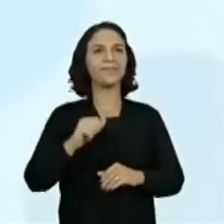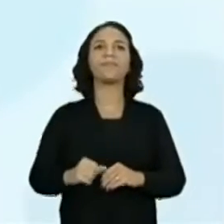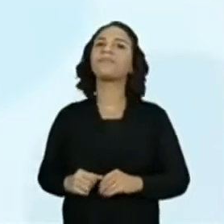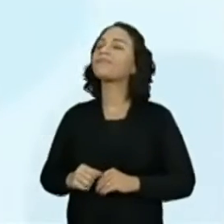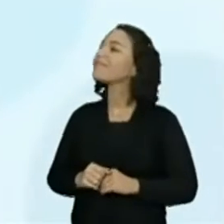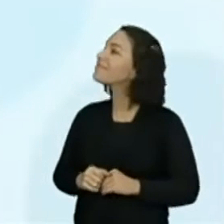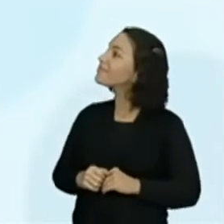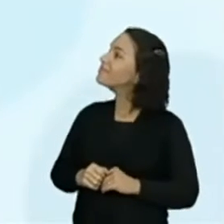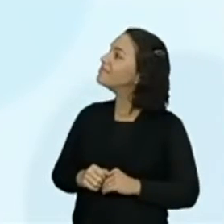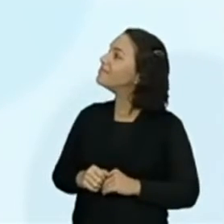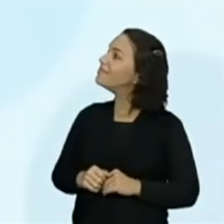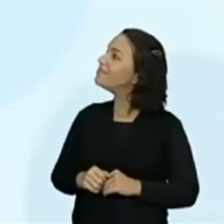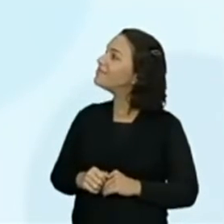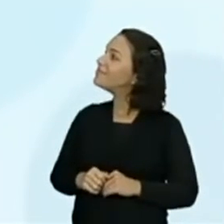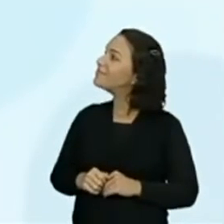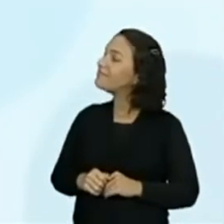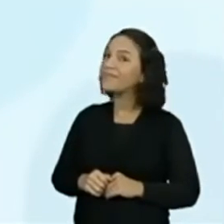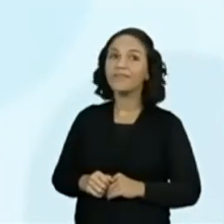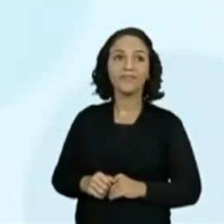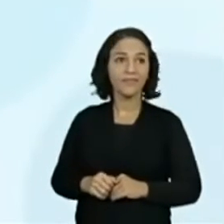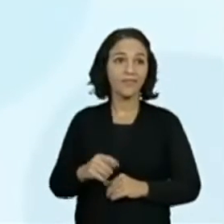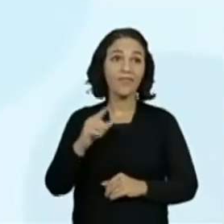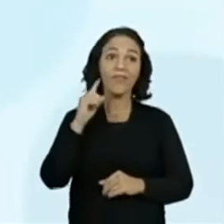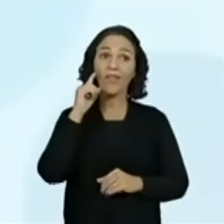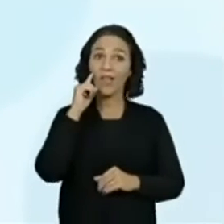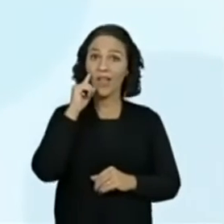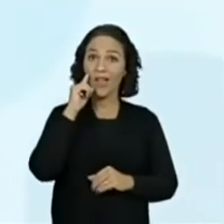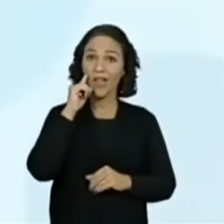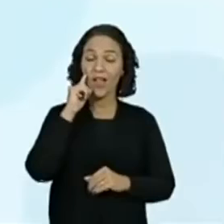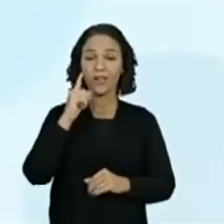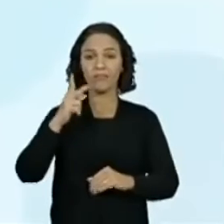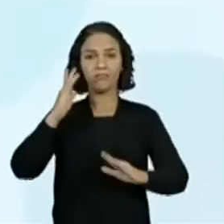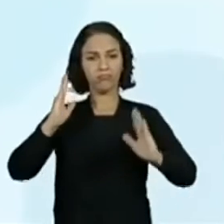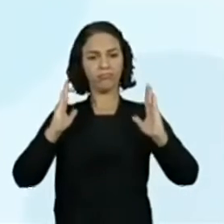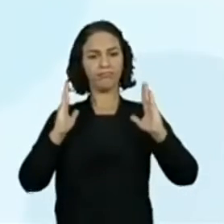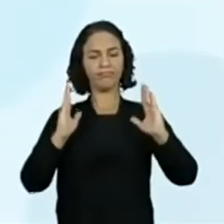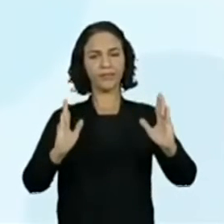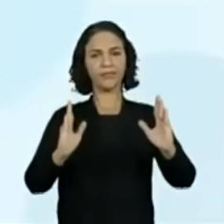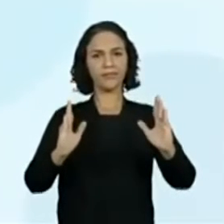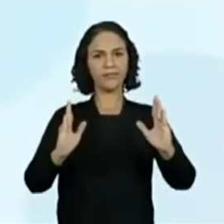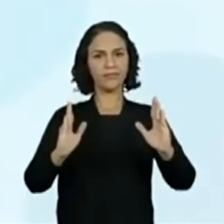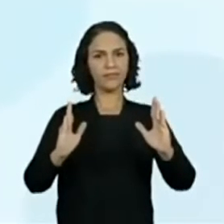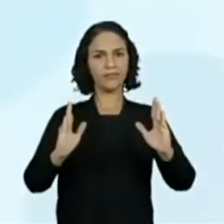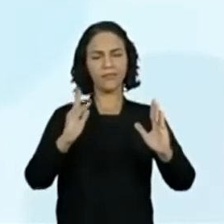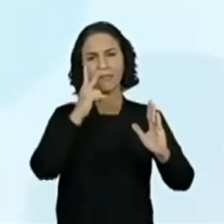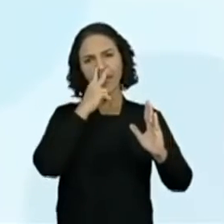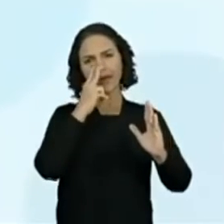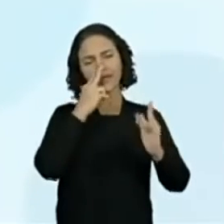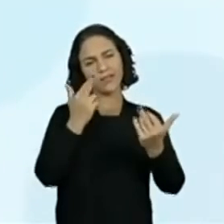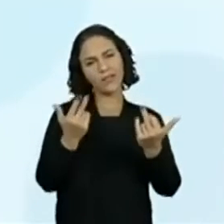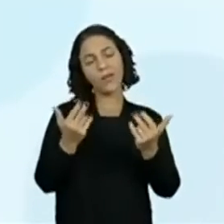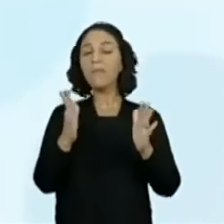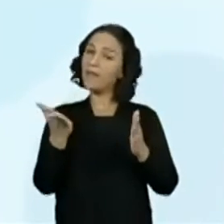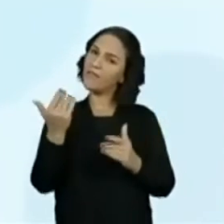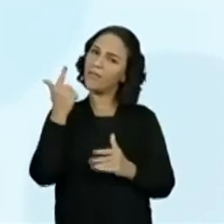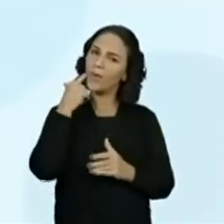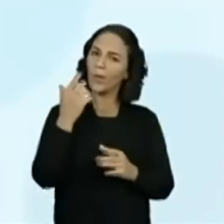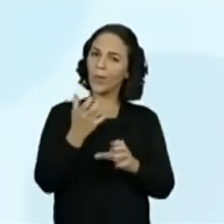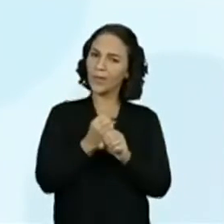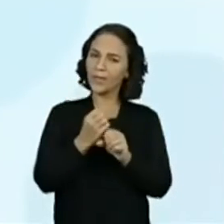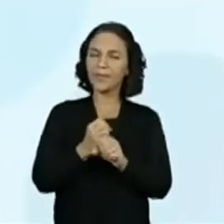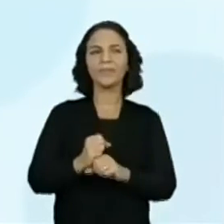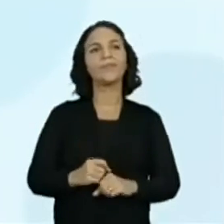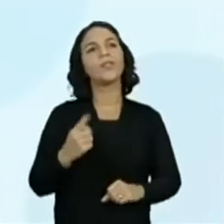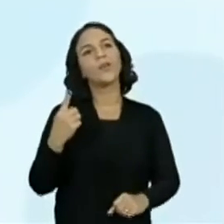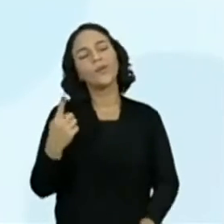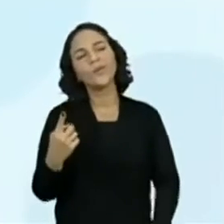observarmos aqui, elas estão utilizando o mesmo espaço ali, praticamente, não é? Mas vamos contar. Temos